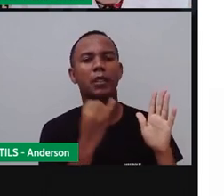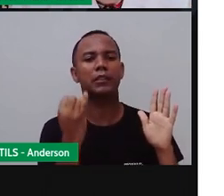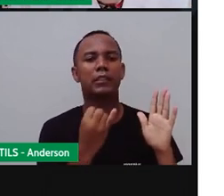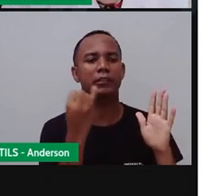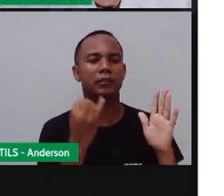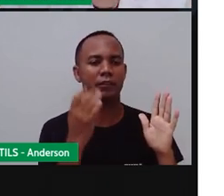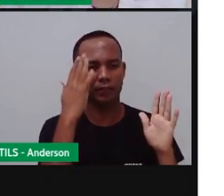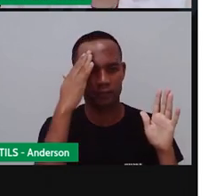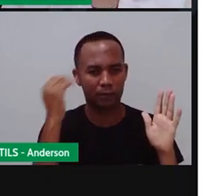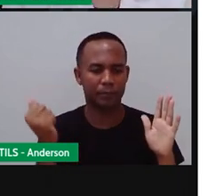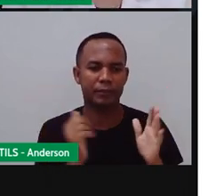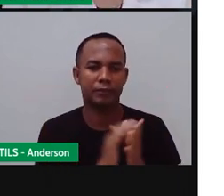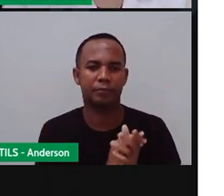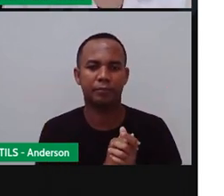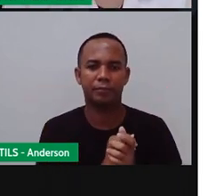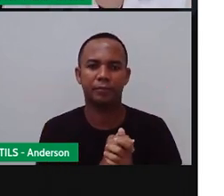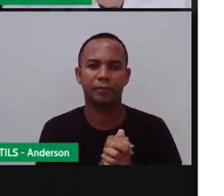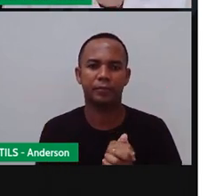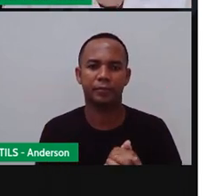calendário. Não é isso?